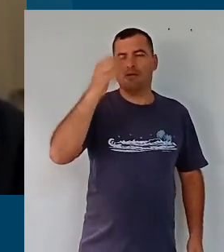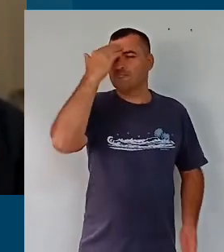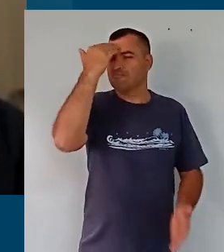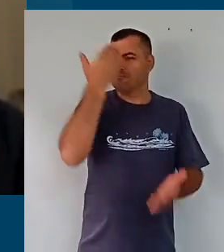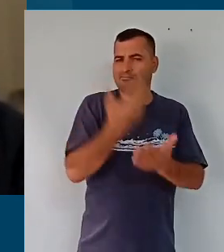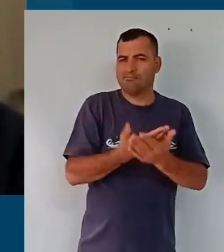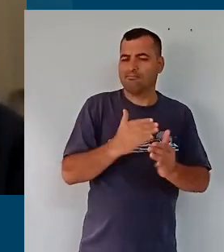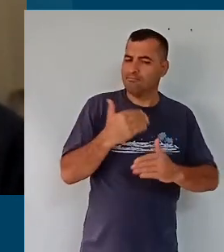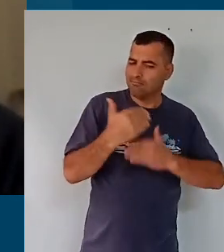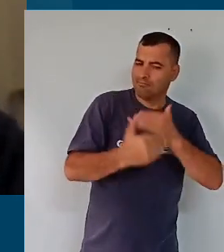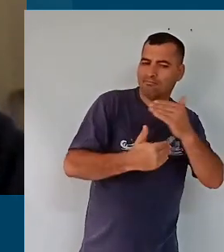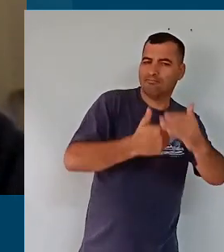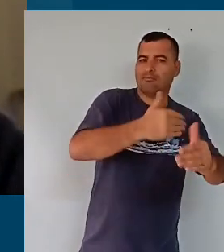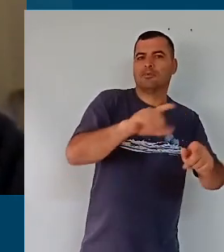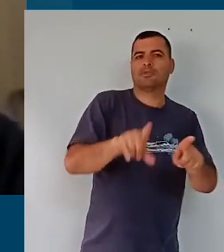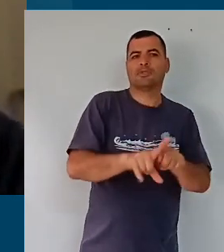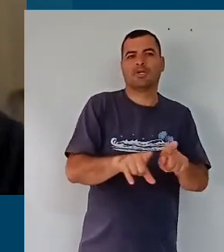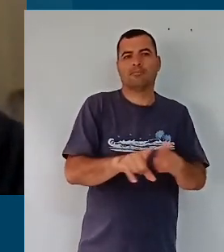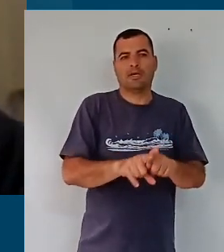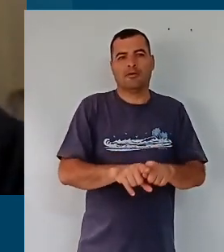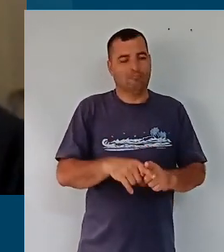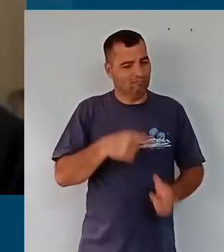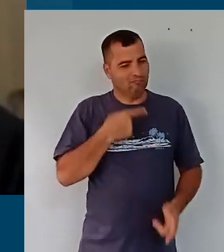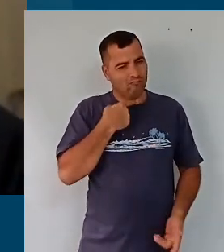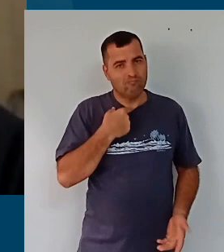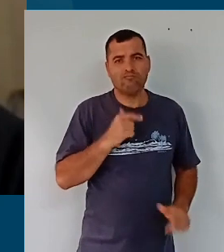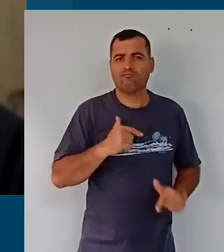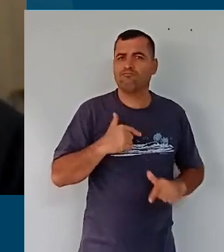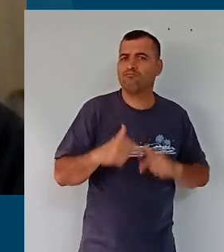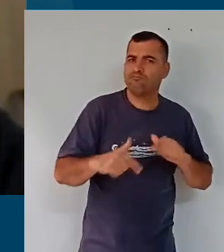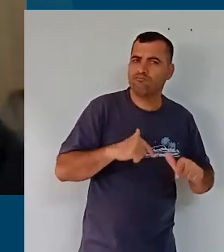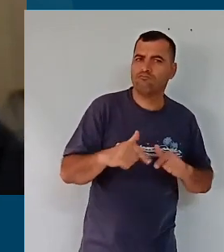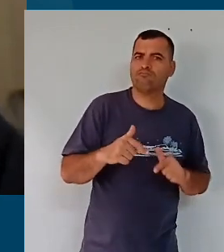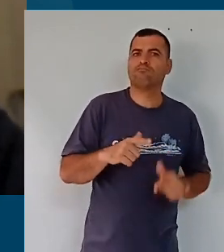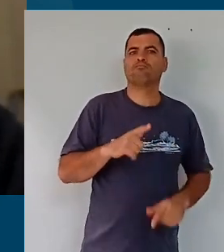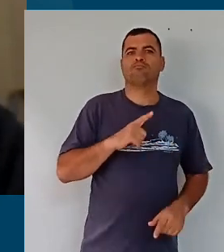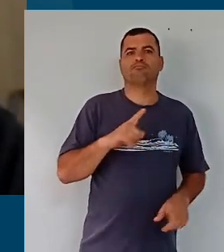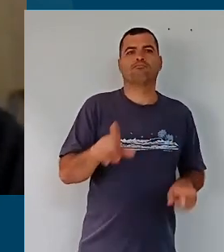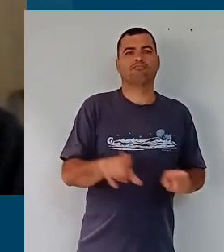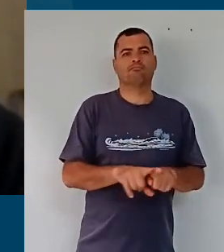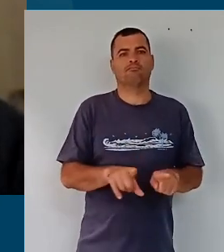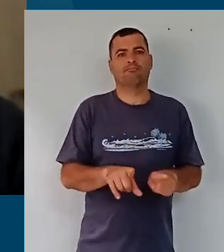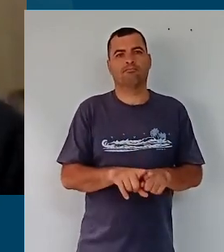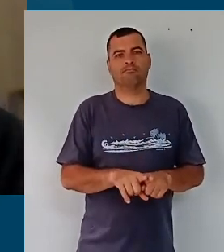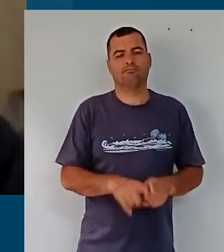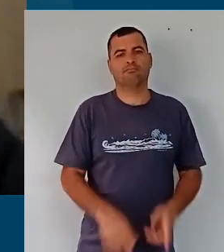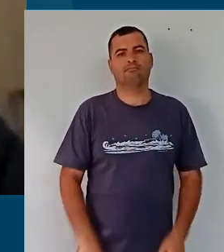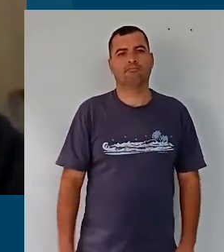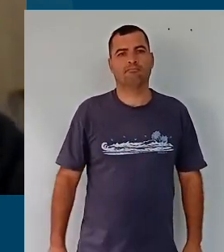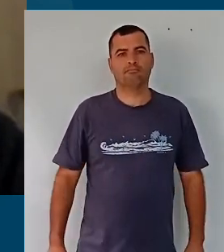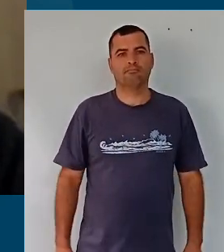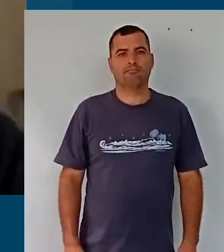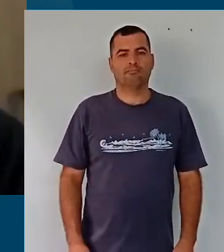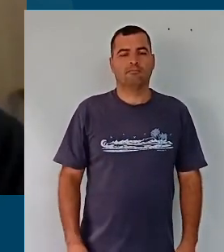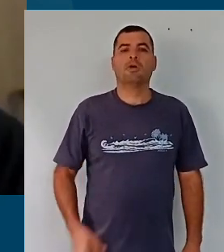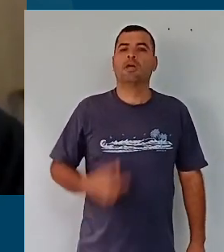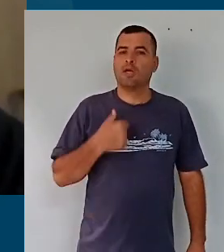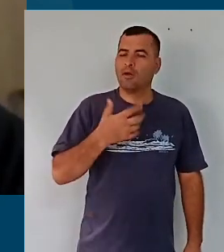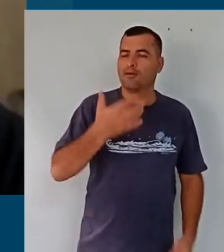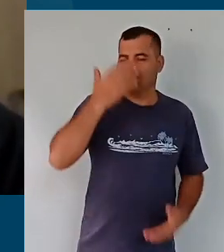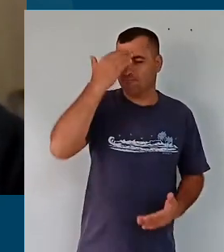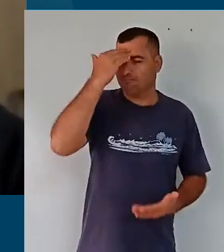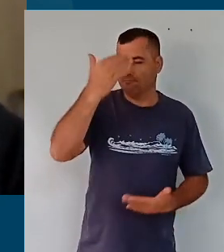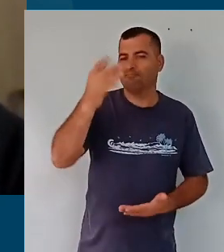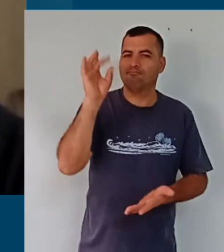e se envolveram de tamanho, de tamanha perspectiva imensurável. Então, eu quero